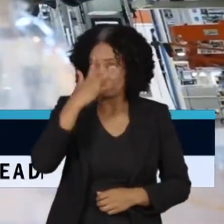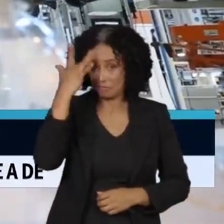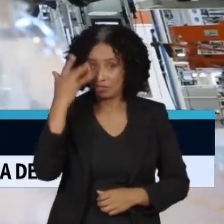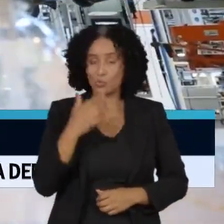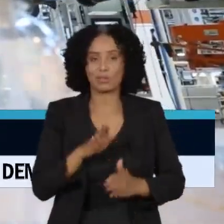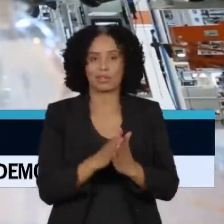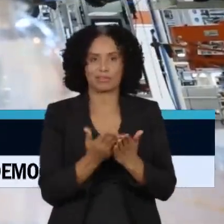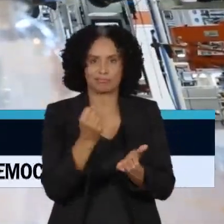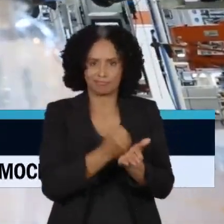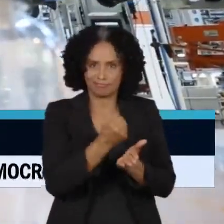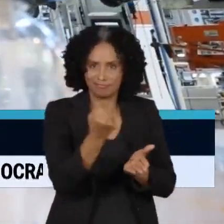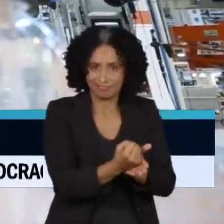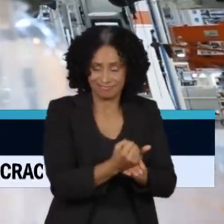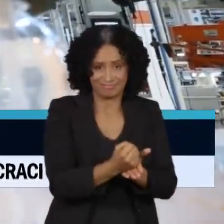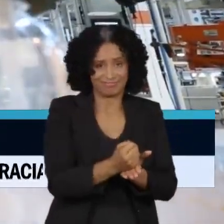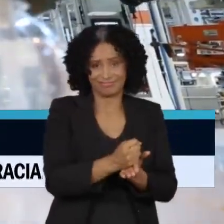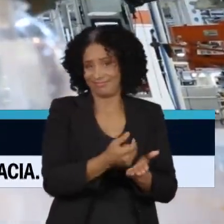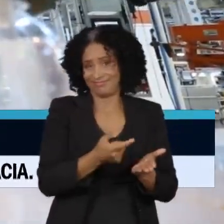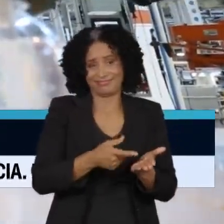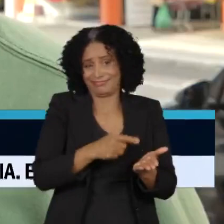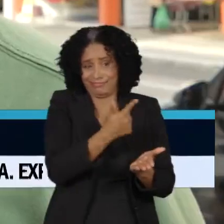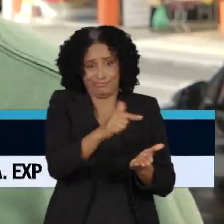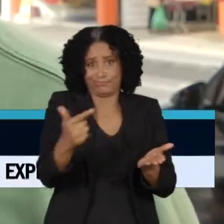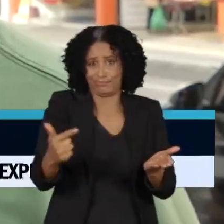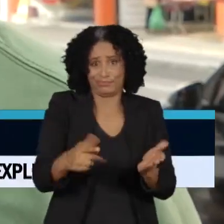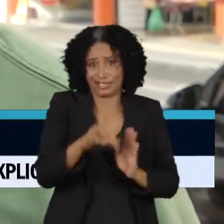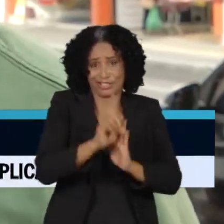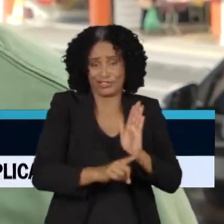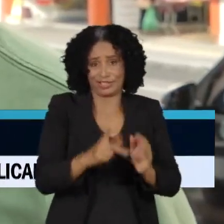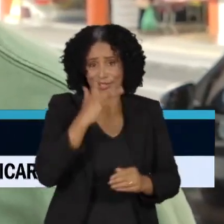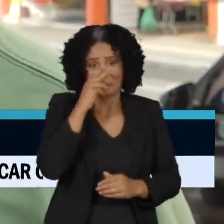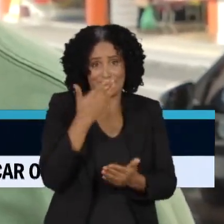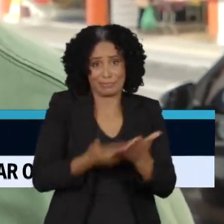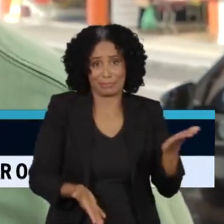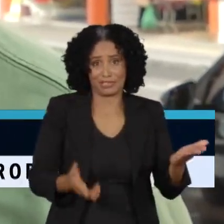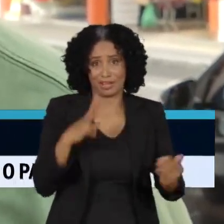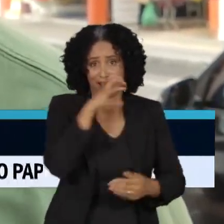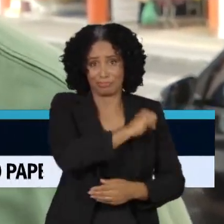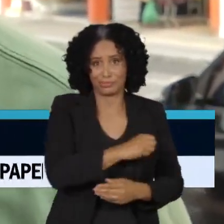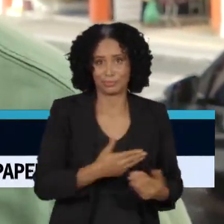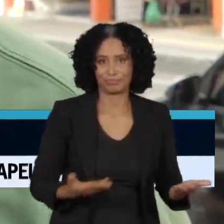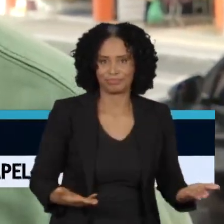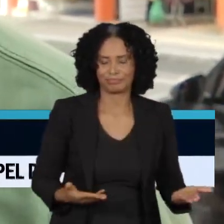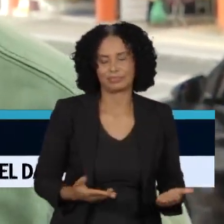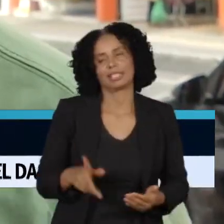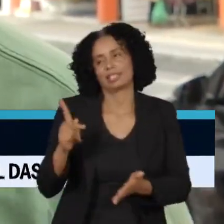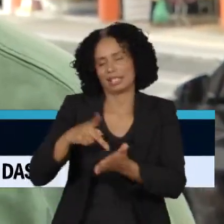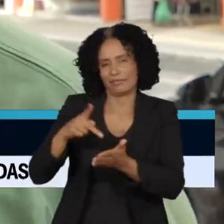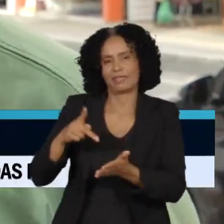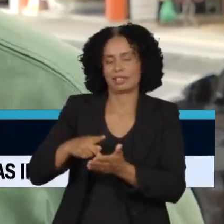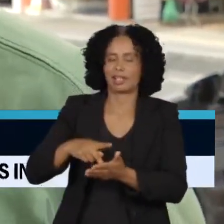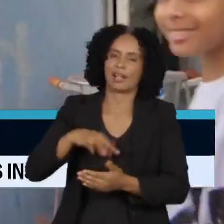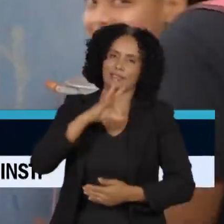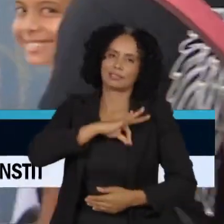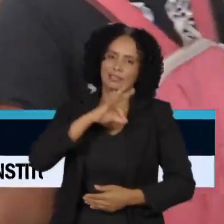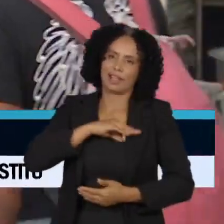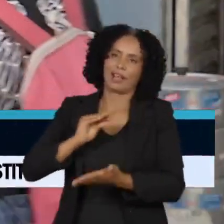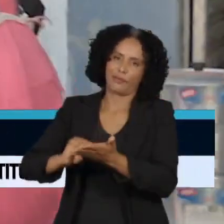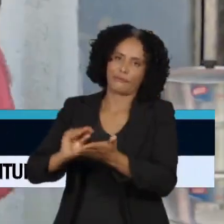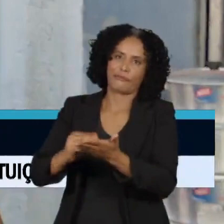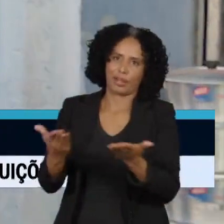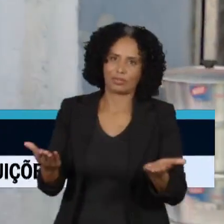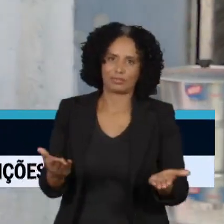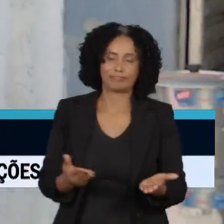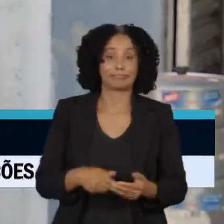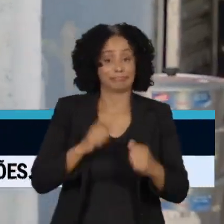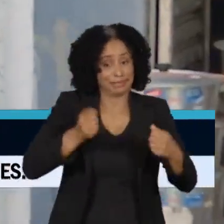imposto de renda já vem descontado na fonte. Agora estou aposentado há muito, mas quando eu trabalhava fazia muita falta. Pagar as